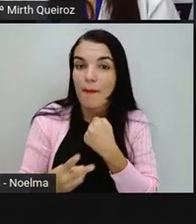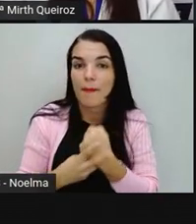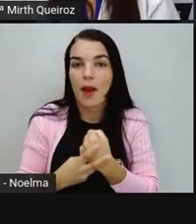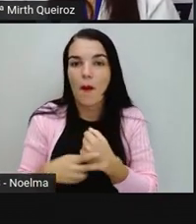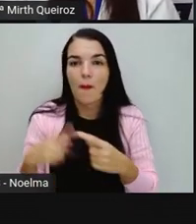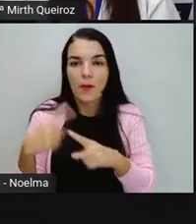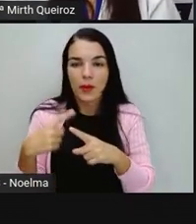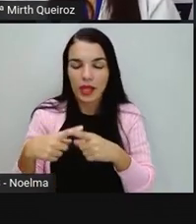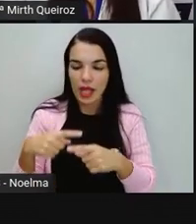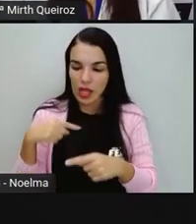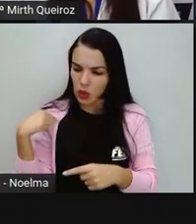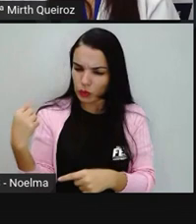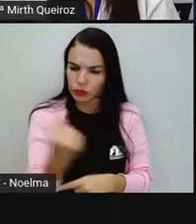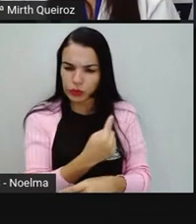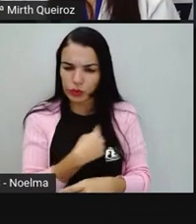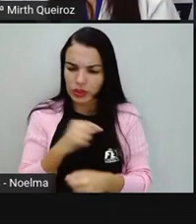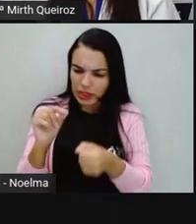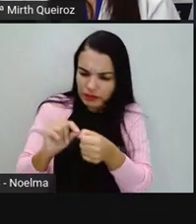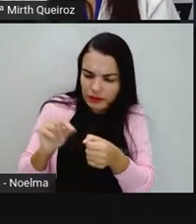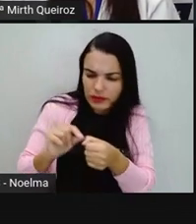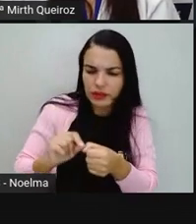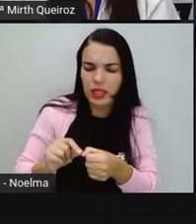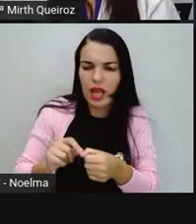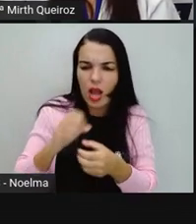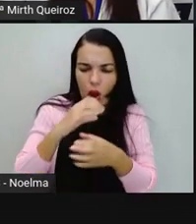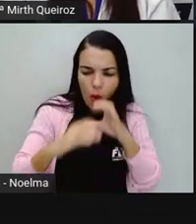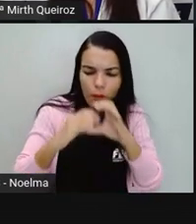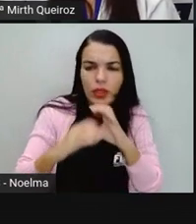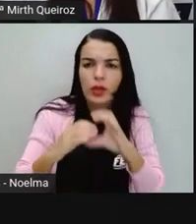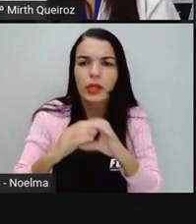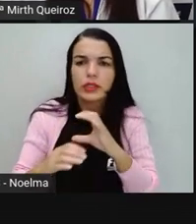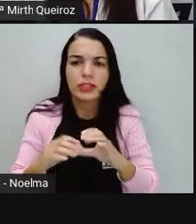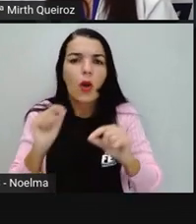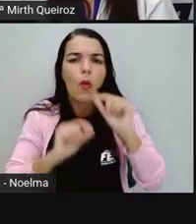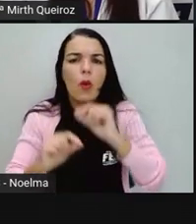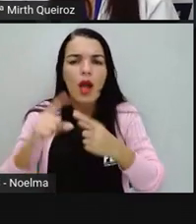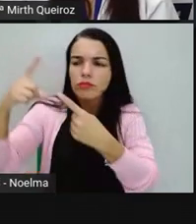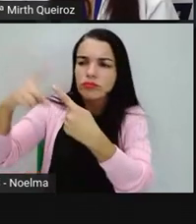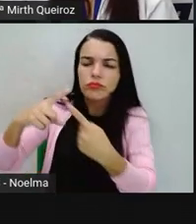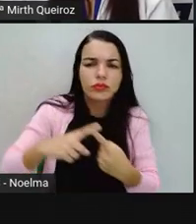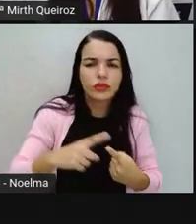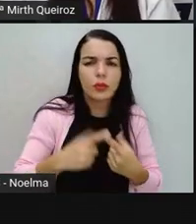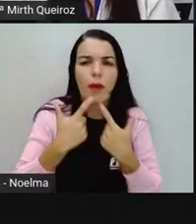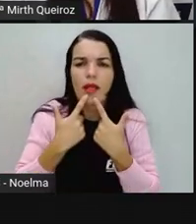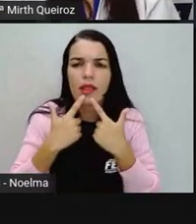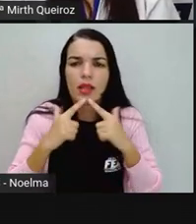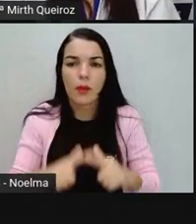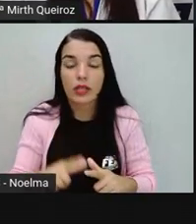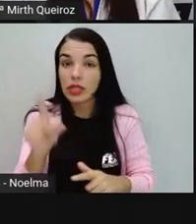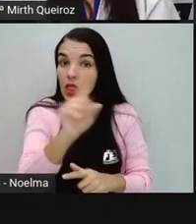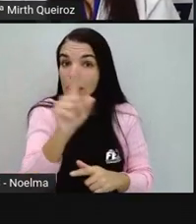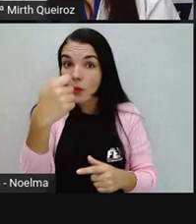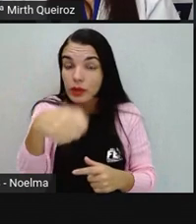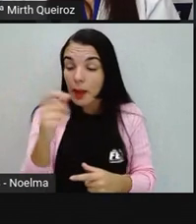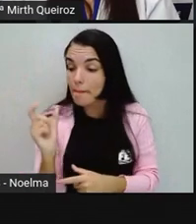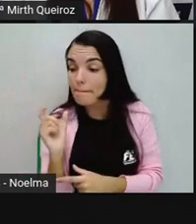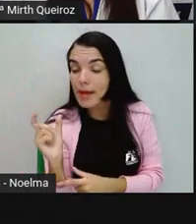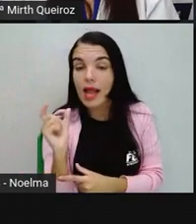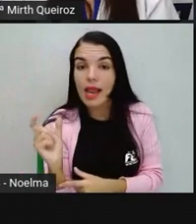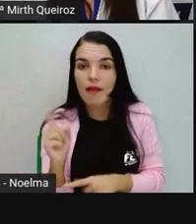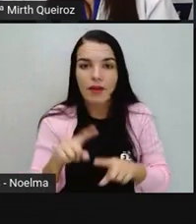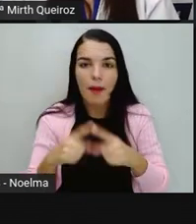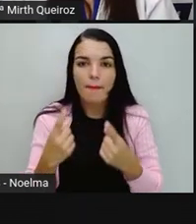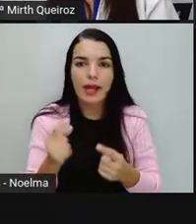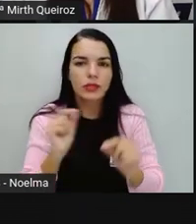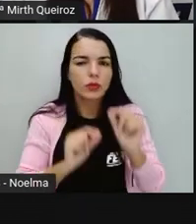comunicativos, um tipo de linguagem que não se estabelece por meio de palavras, mas muitas vezes por meio